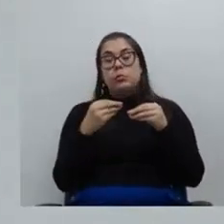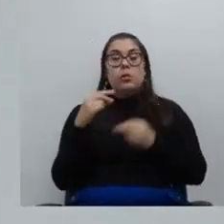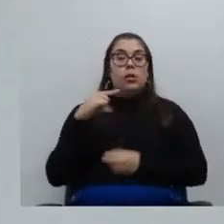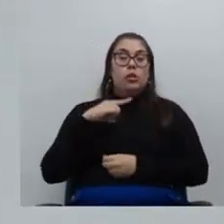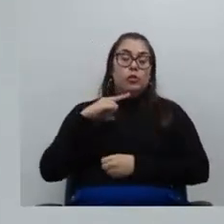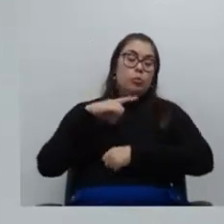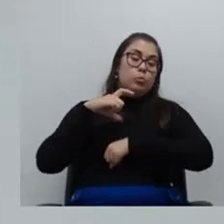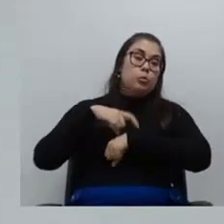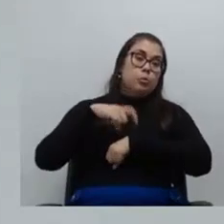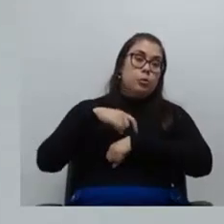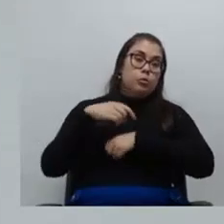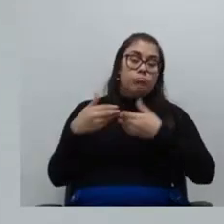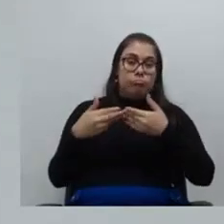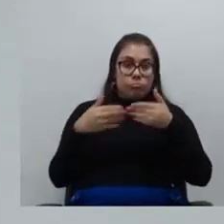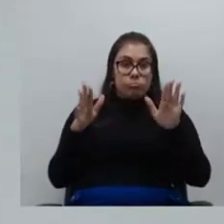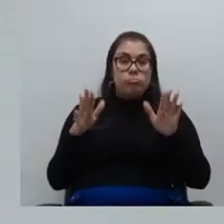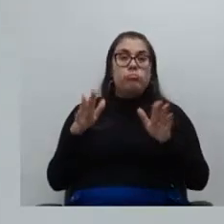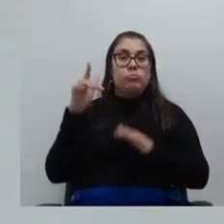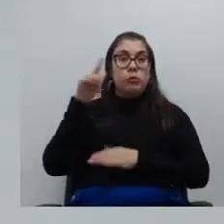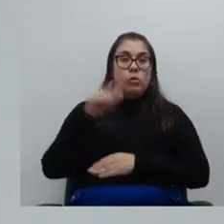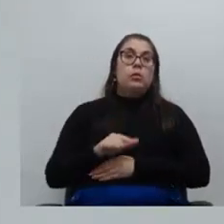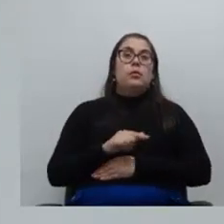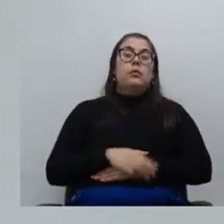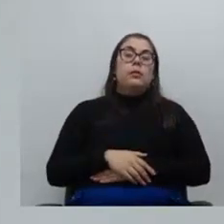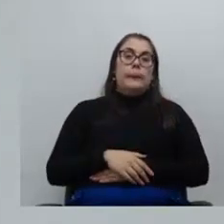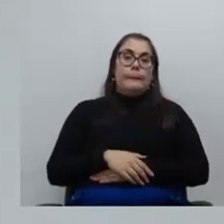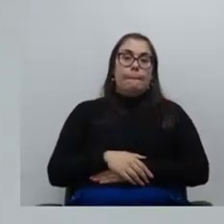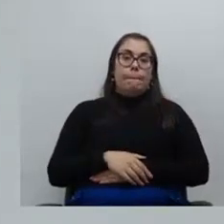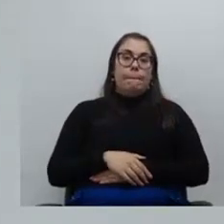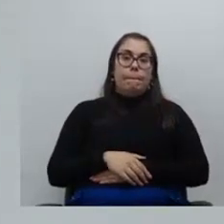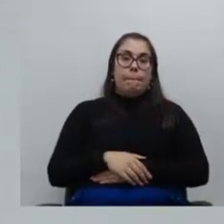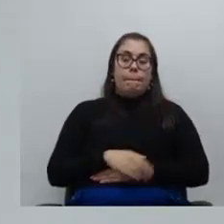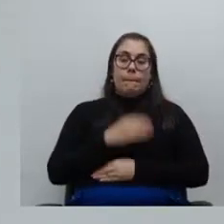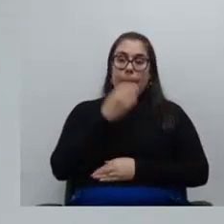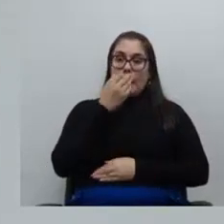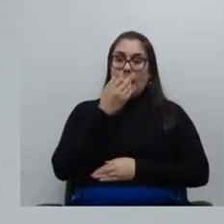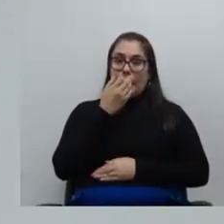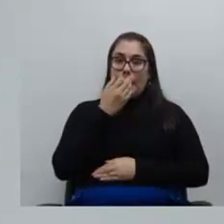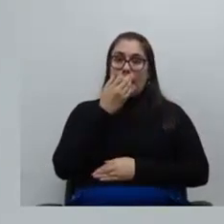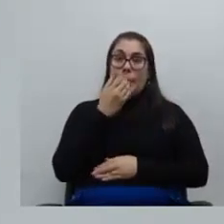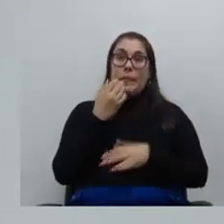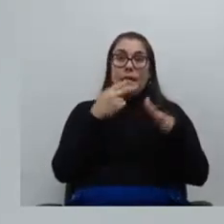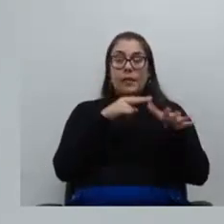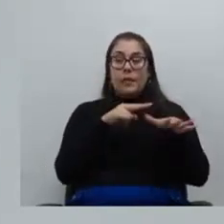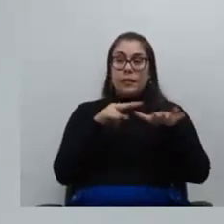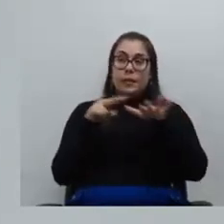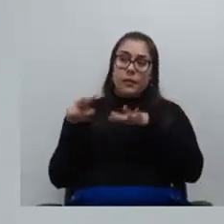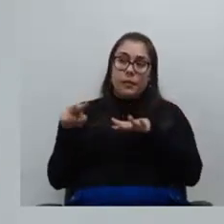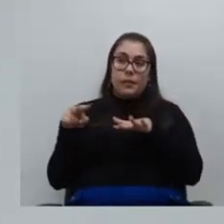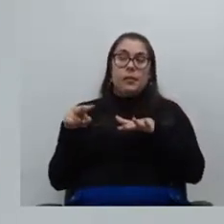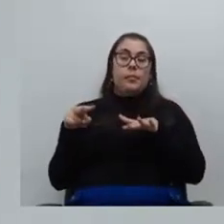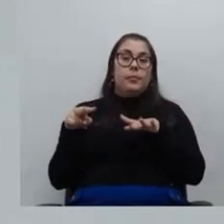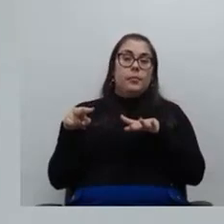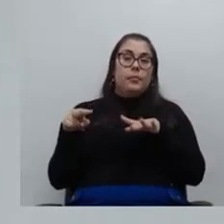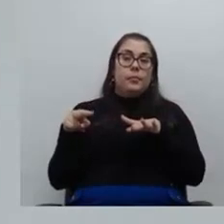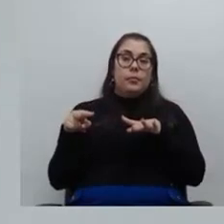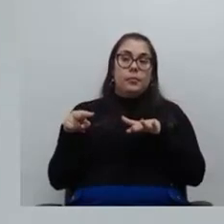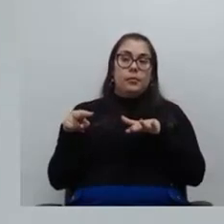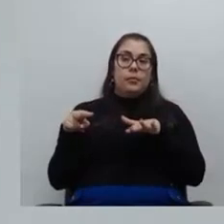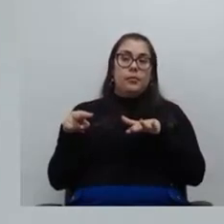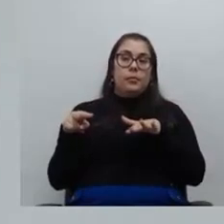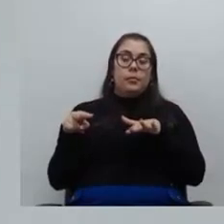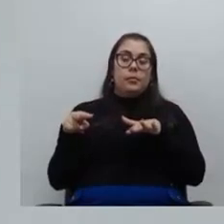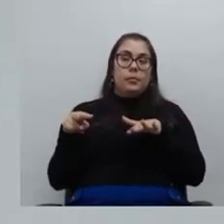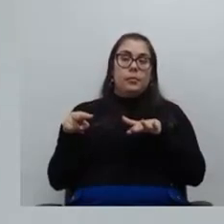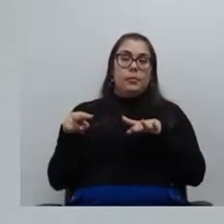fala no momento aberto novamente nessa semana presidente acho que a grande